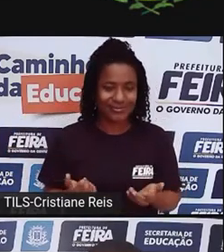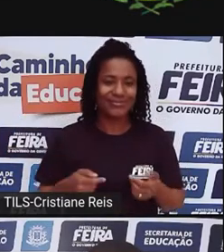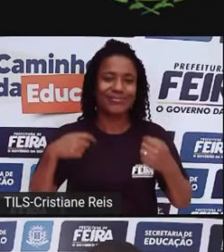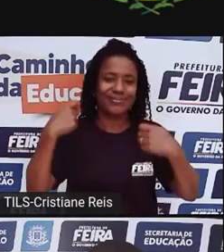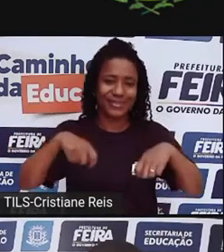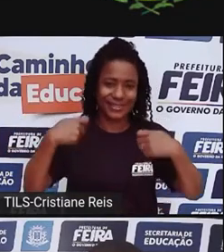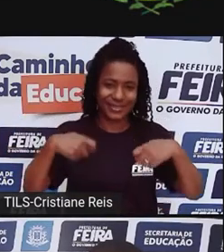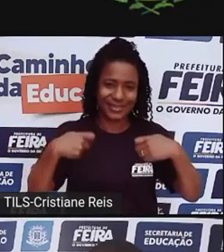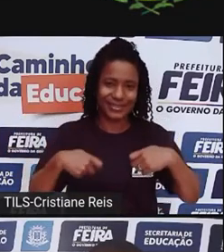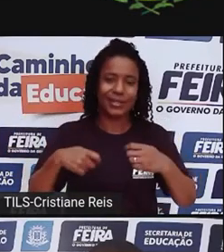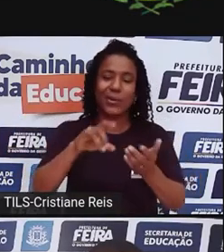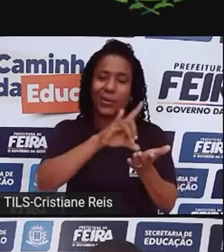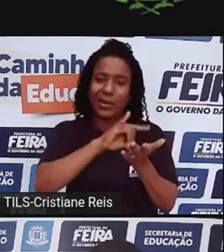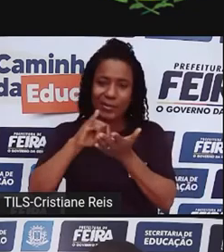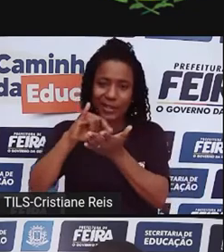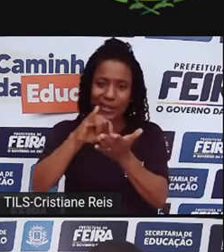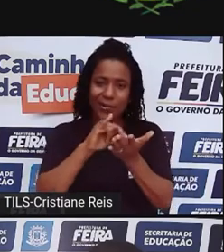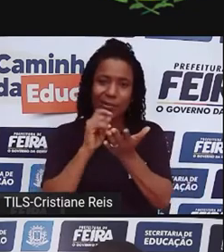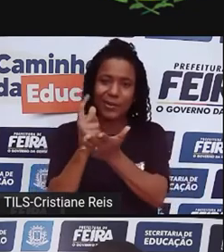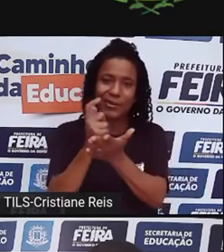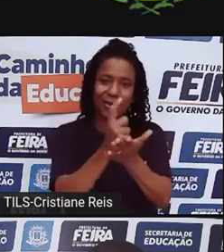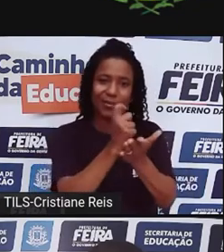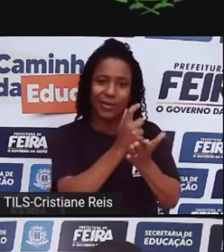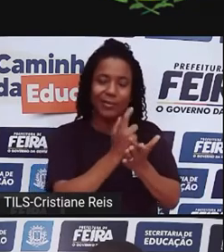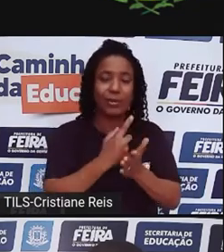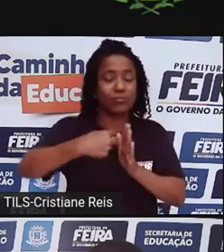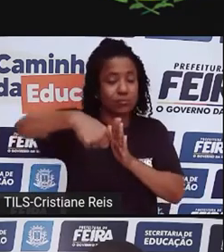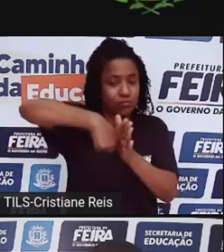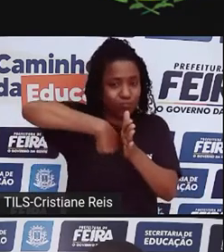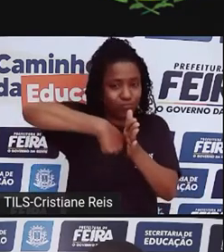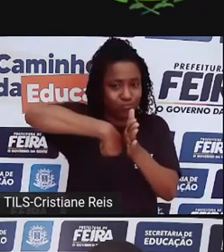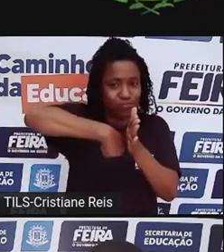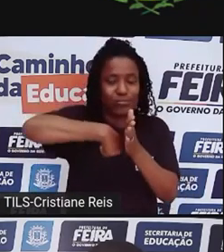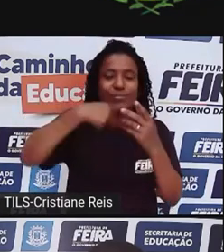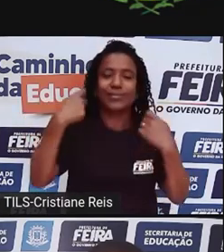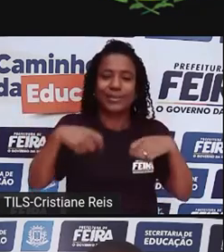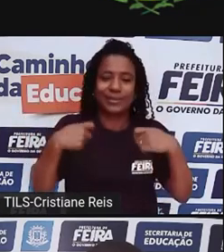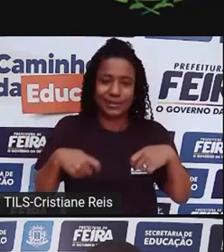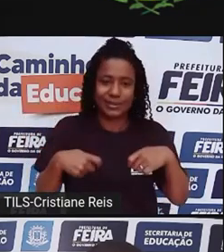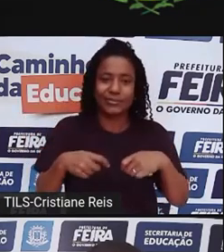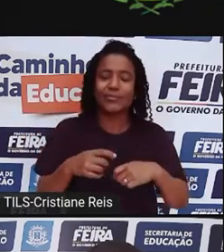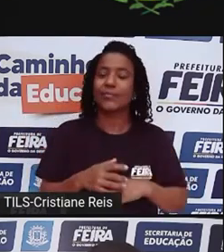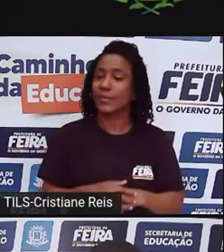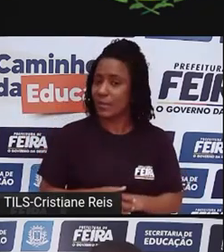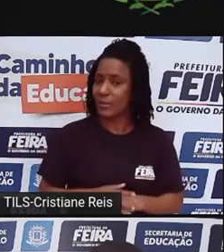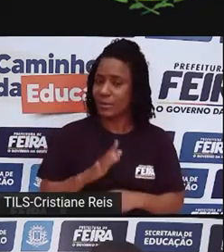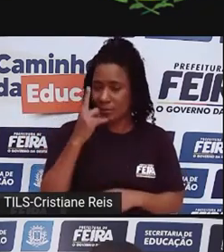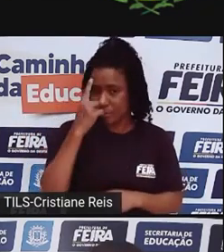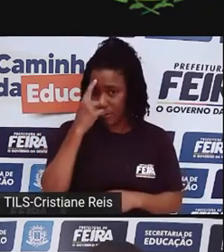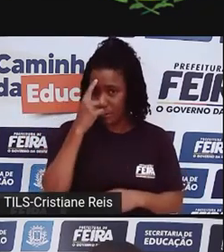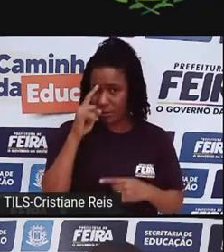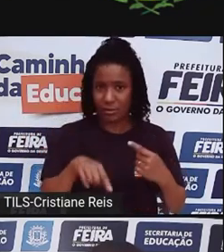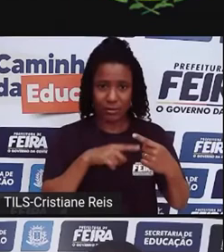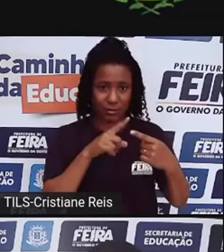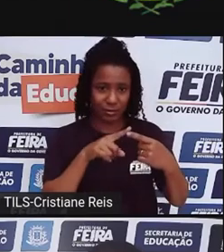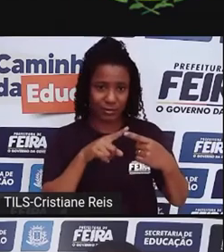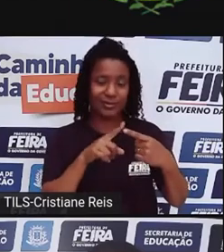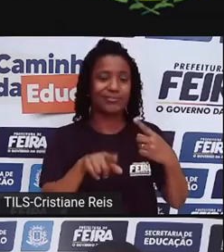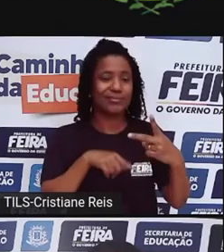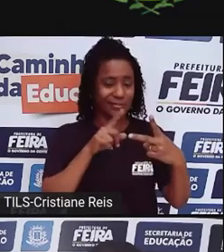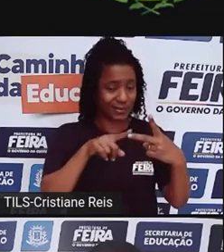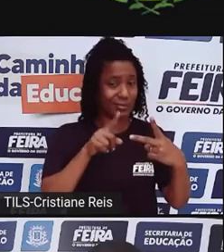capital. E quando você pensa os outros marcadores para além do dinheiro, para além do capital, a heterossexualidade